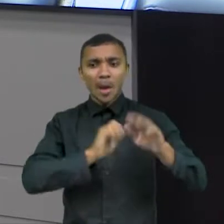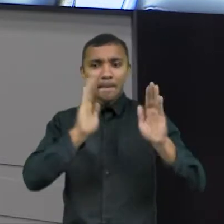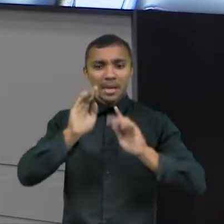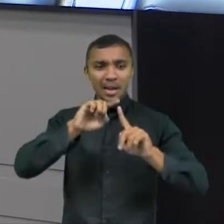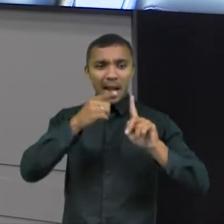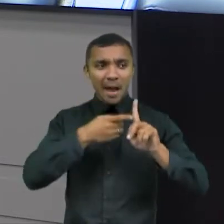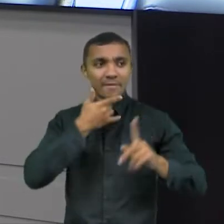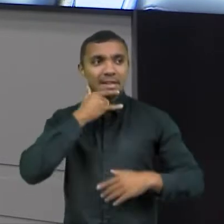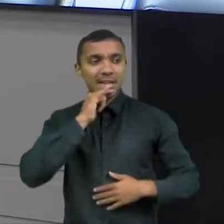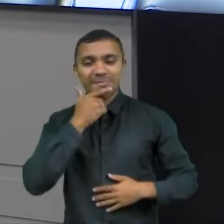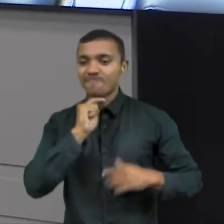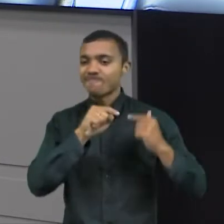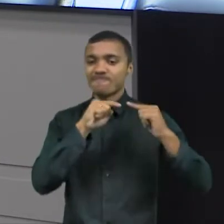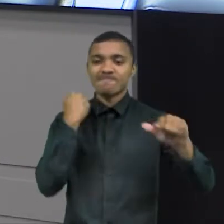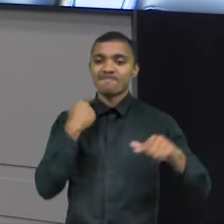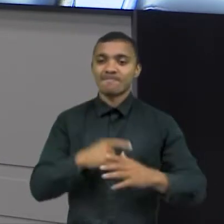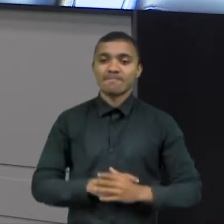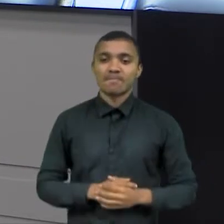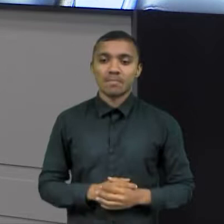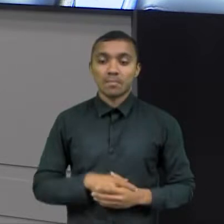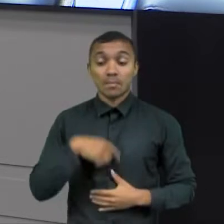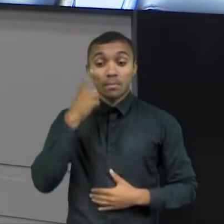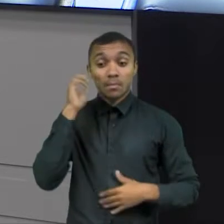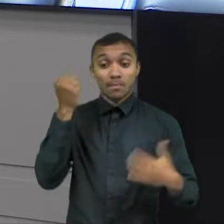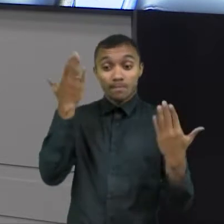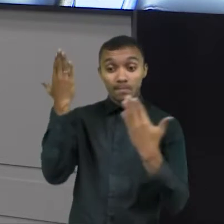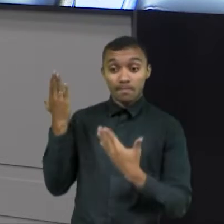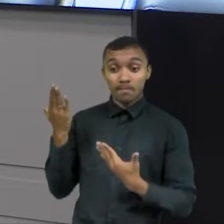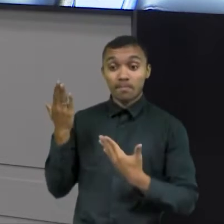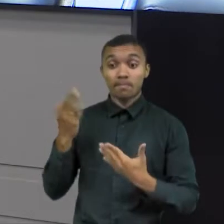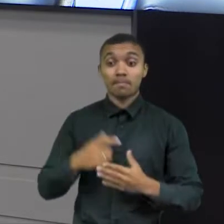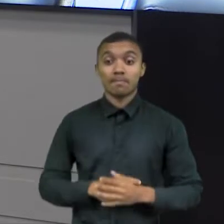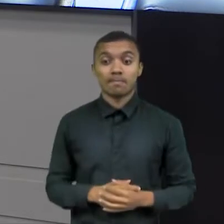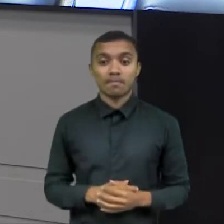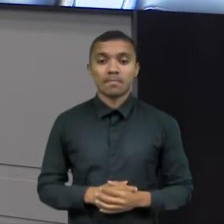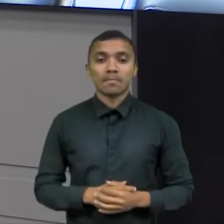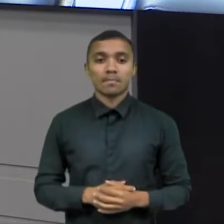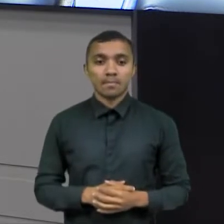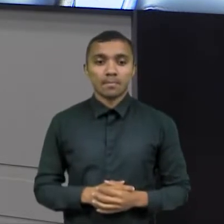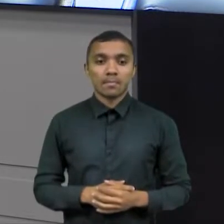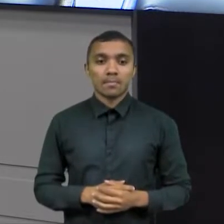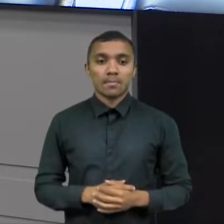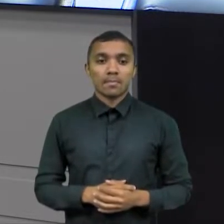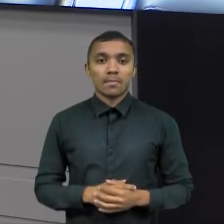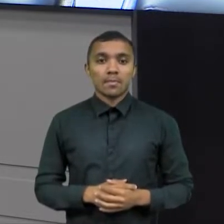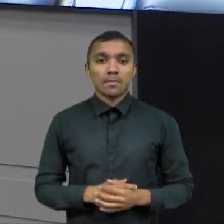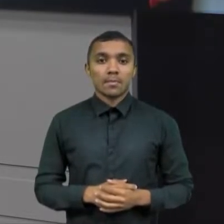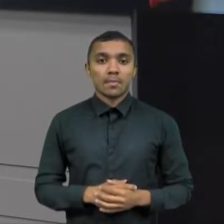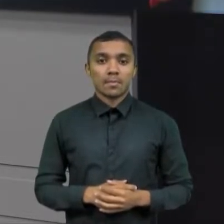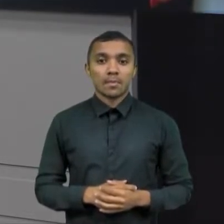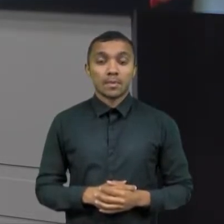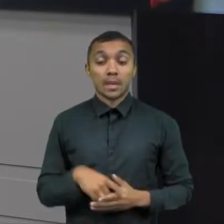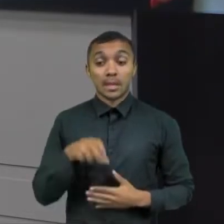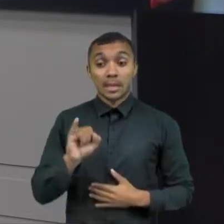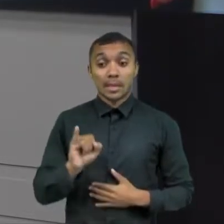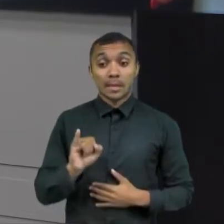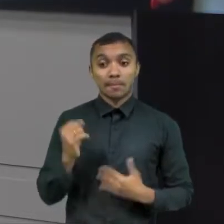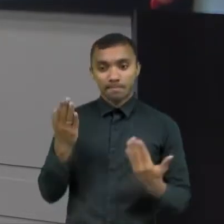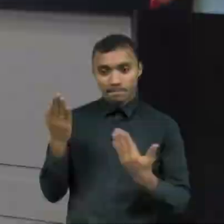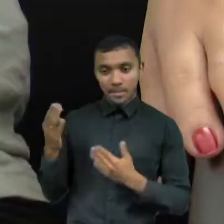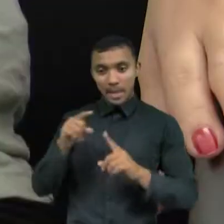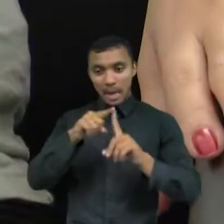não combinam. Acompanhe agora na reportagem de Amanda Vieira e Nilson Filho. A está grávida de 25